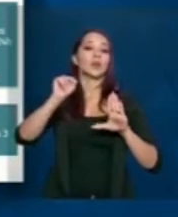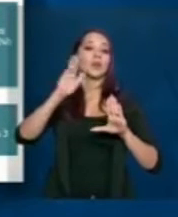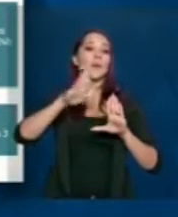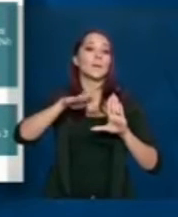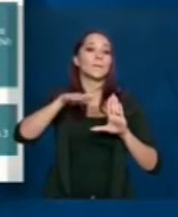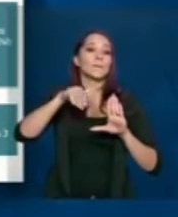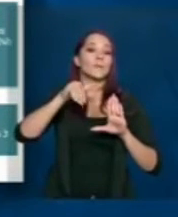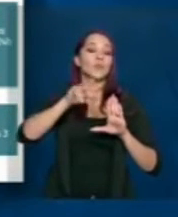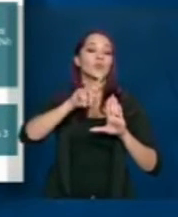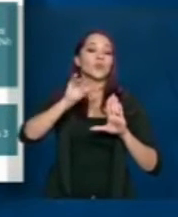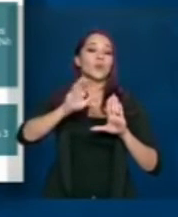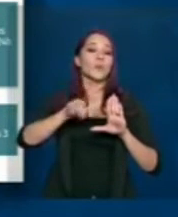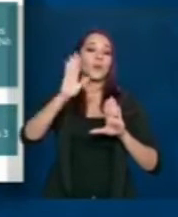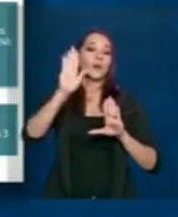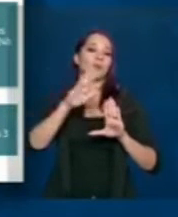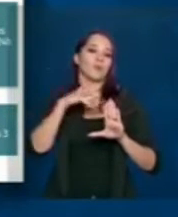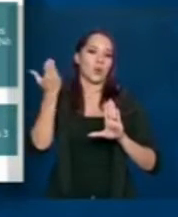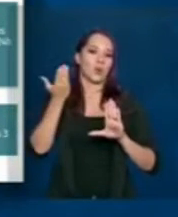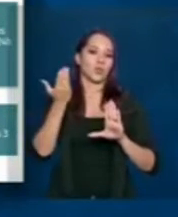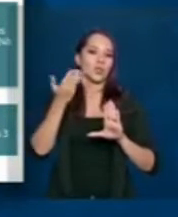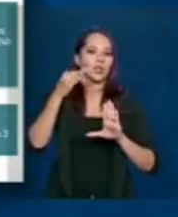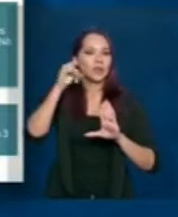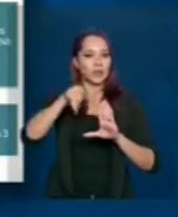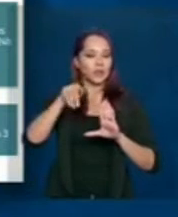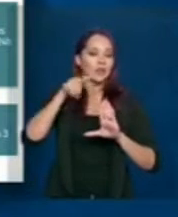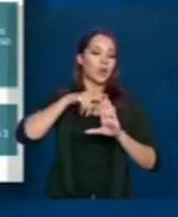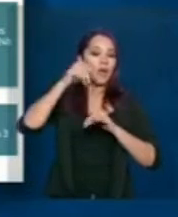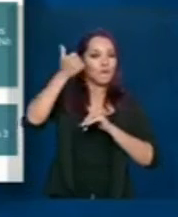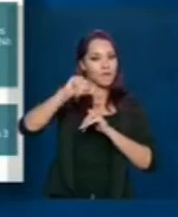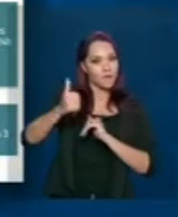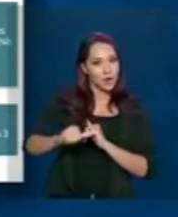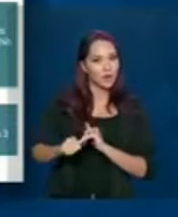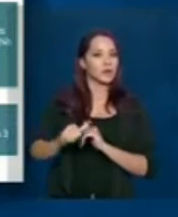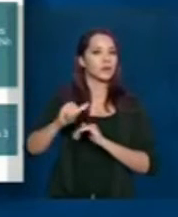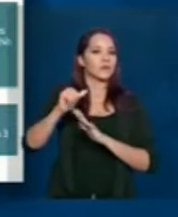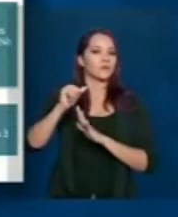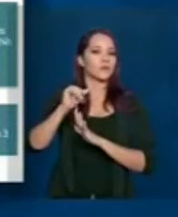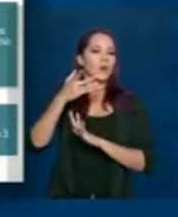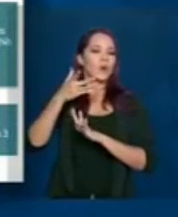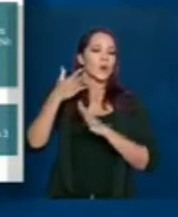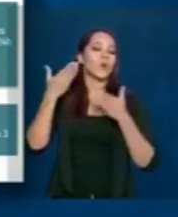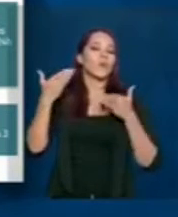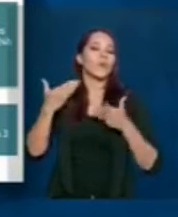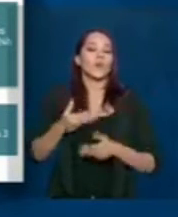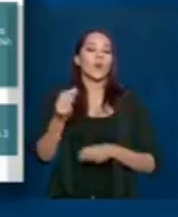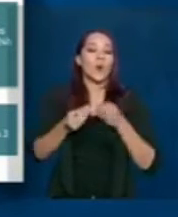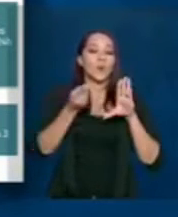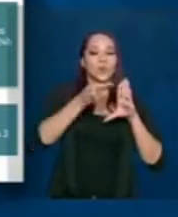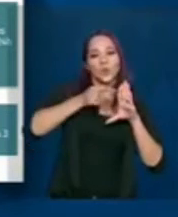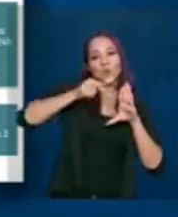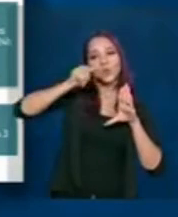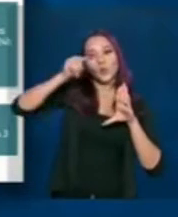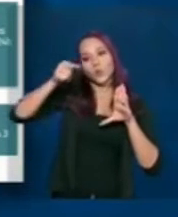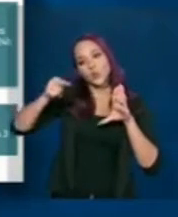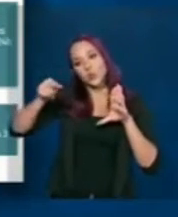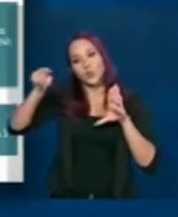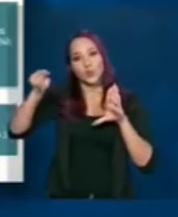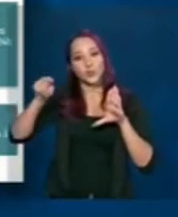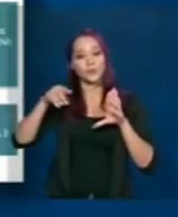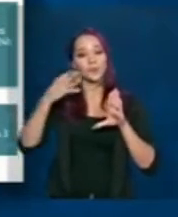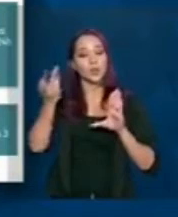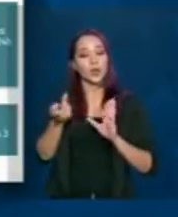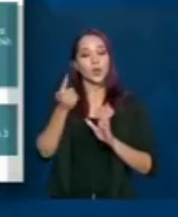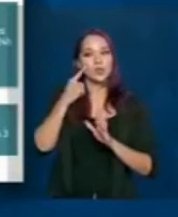em que ocorreram óbitos e justamente está avaliando o comportamento dessa curva. Então a princípio a gente